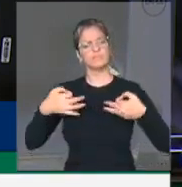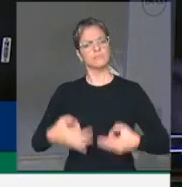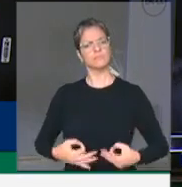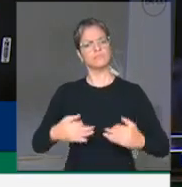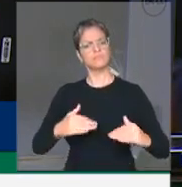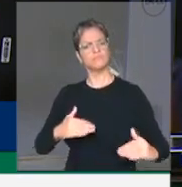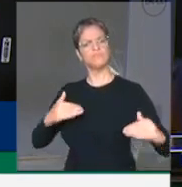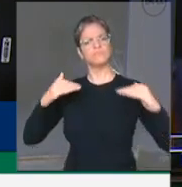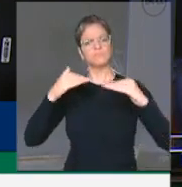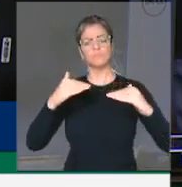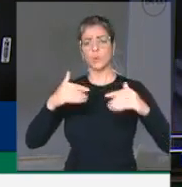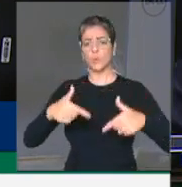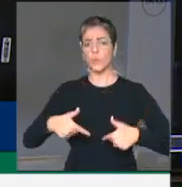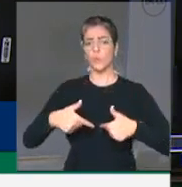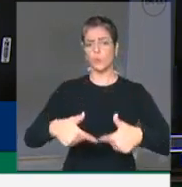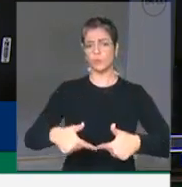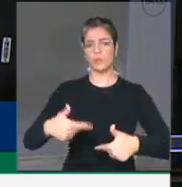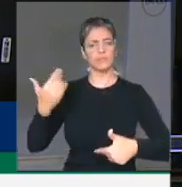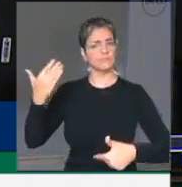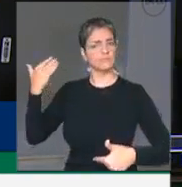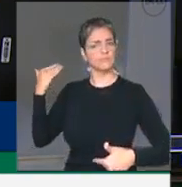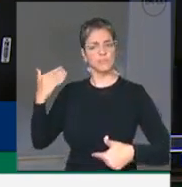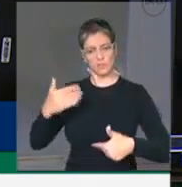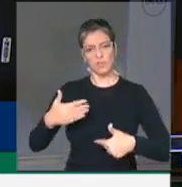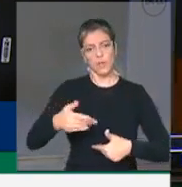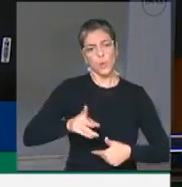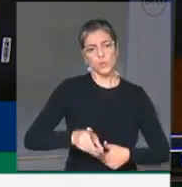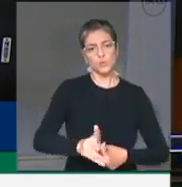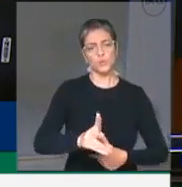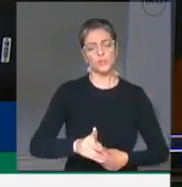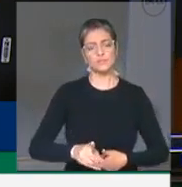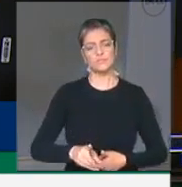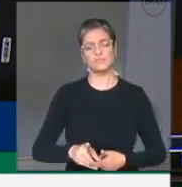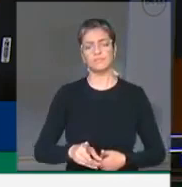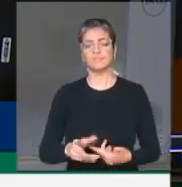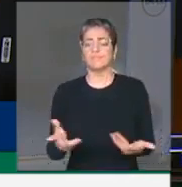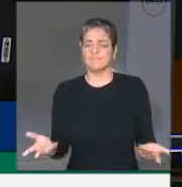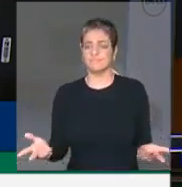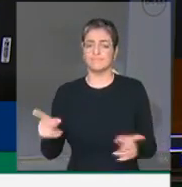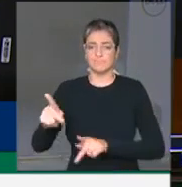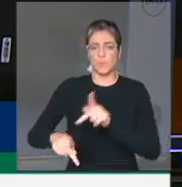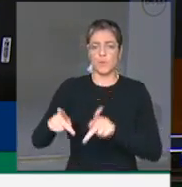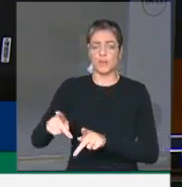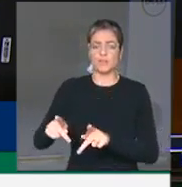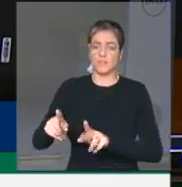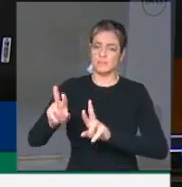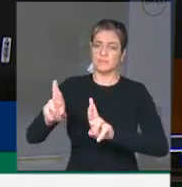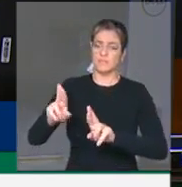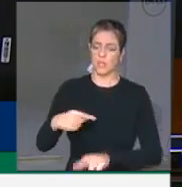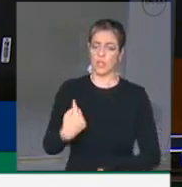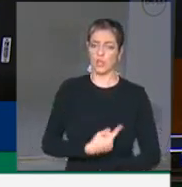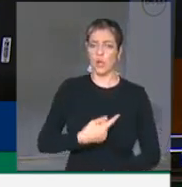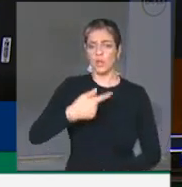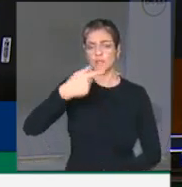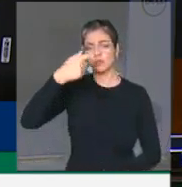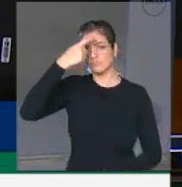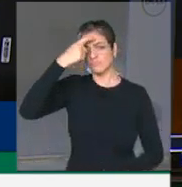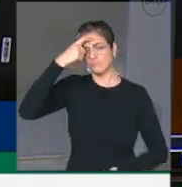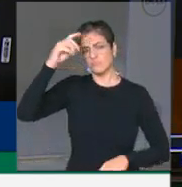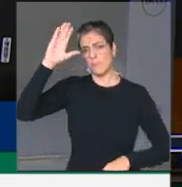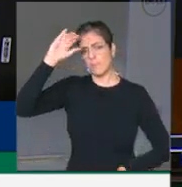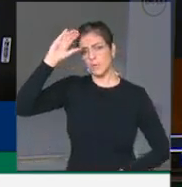dos combates que já foram e que ainda serão travados. Espera de nós maturidade para manter um diálogo